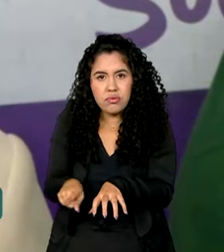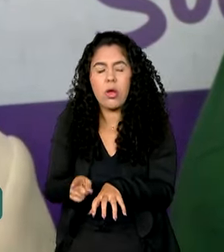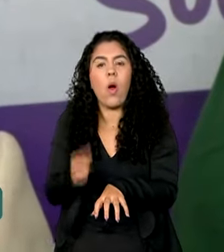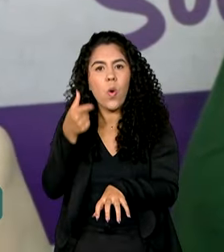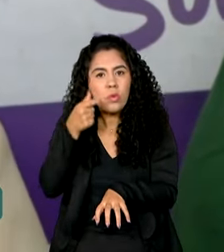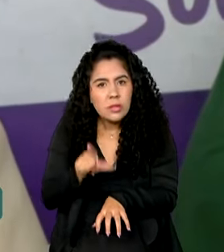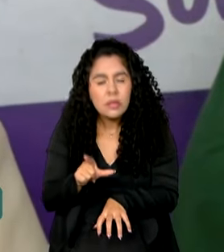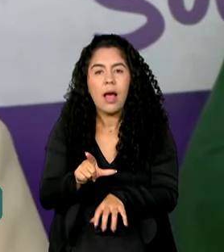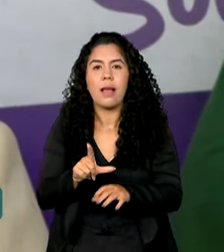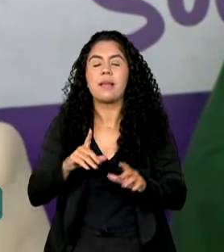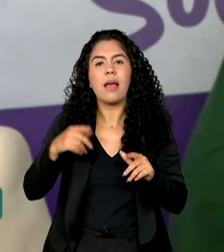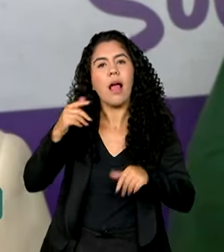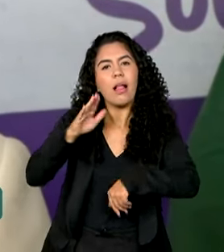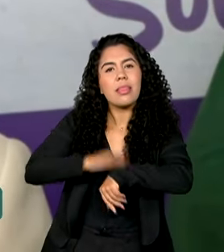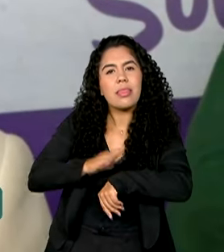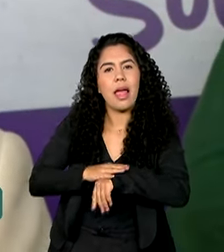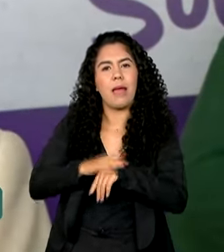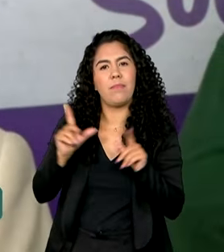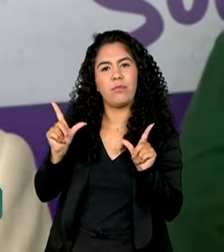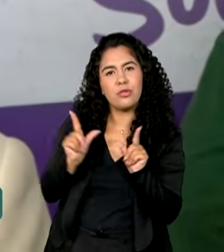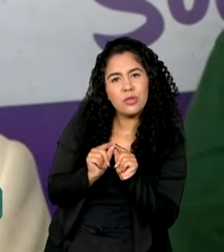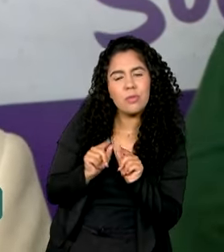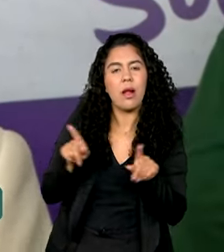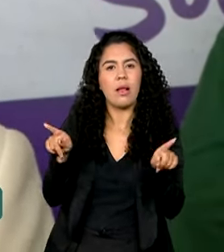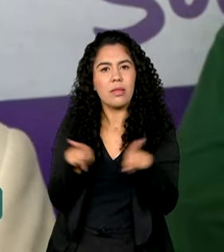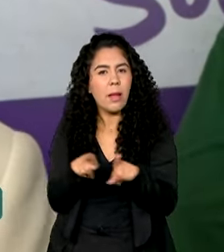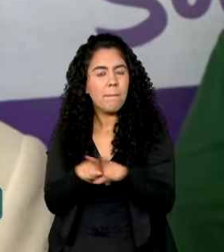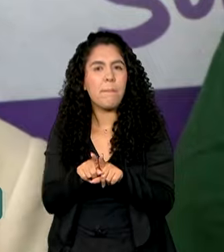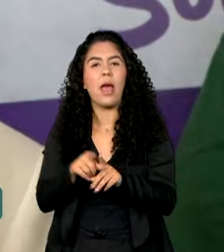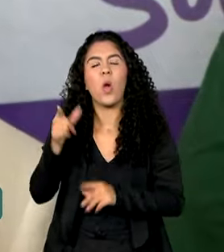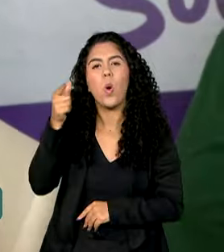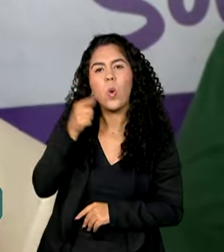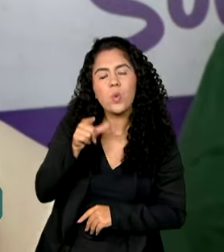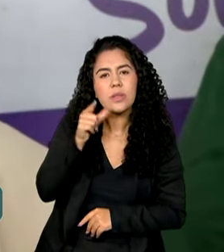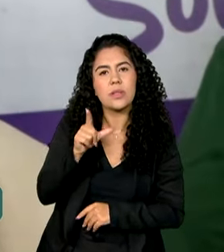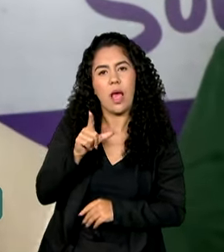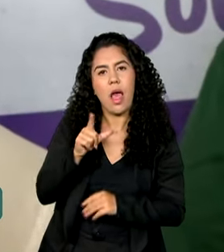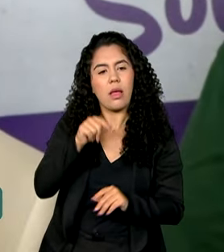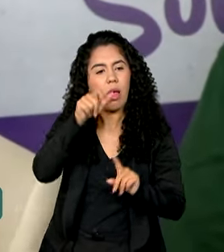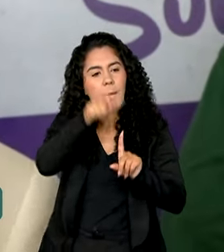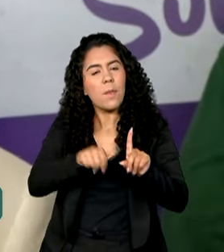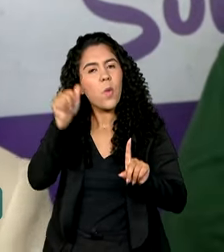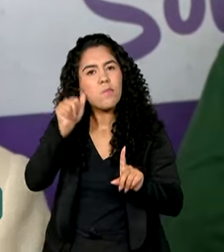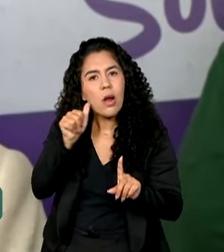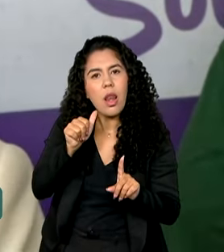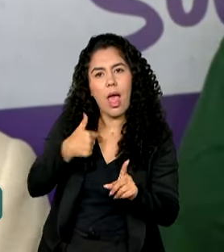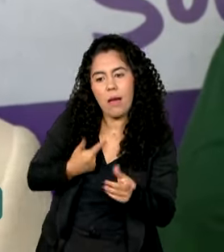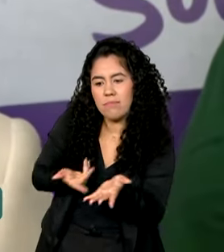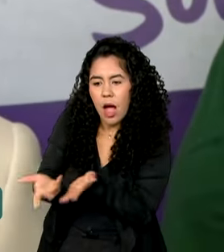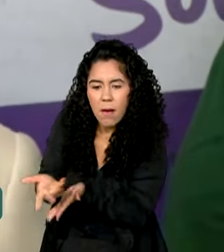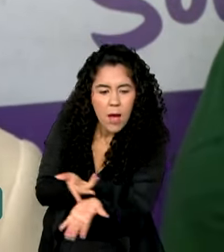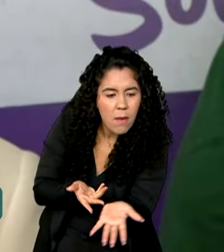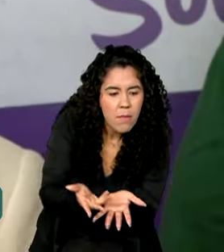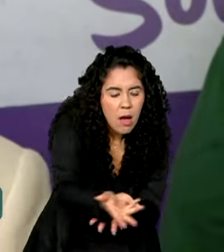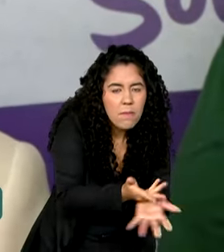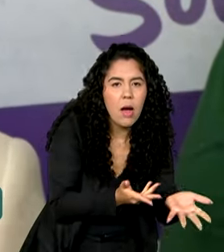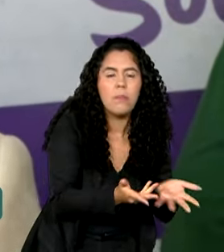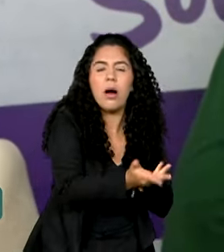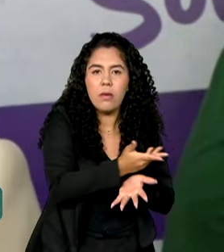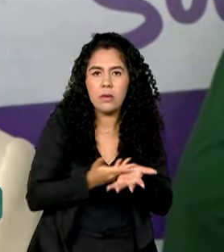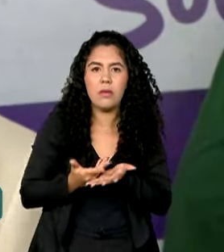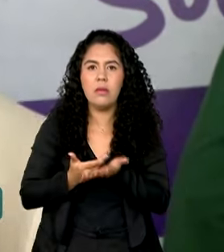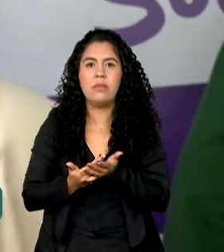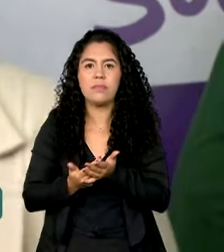otimizar o tempo da mulher, você otimiza a capacidade dela de contar a mesma história, ela diminui